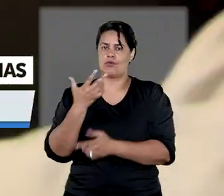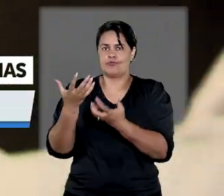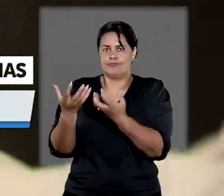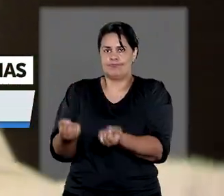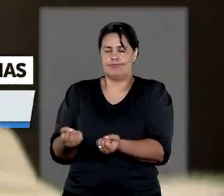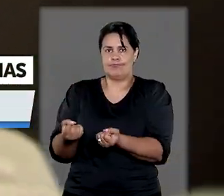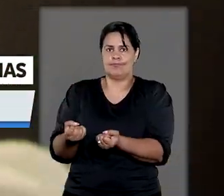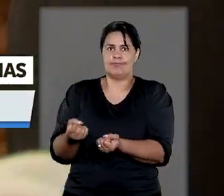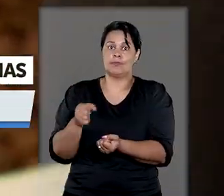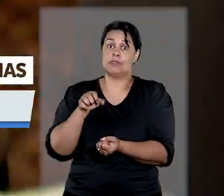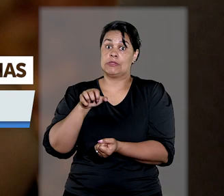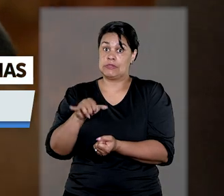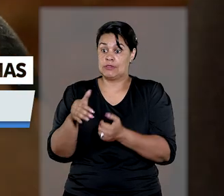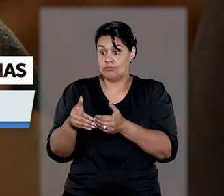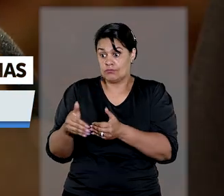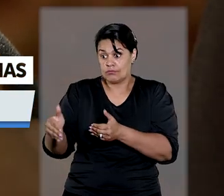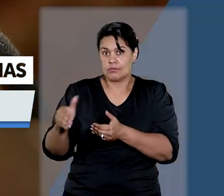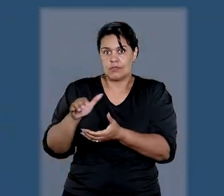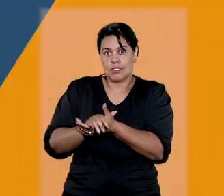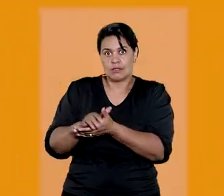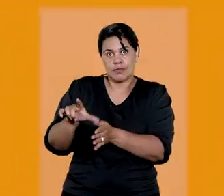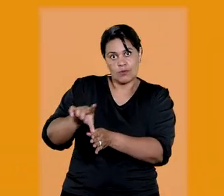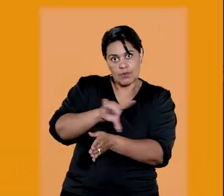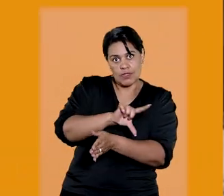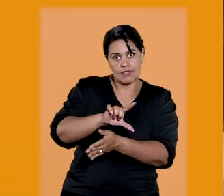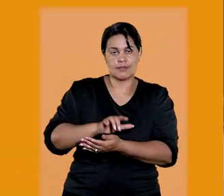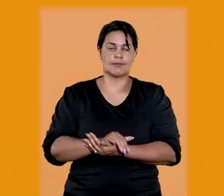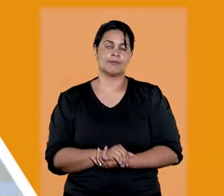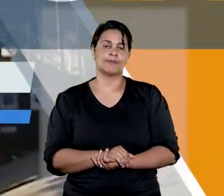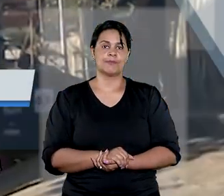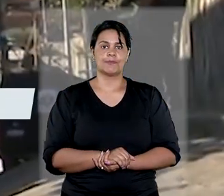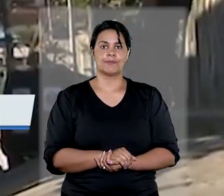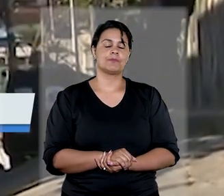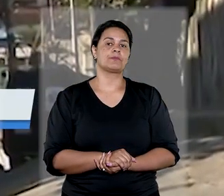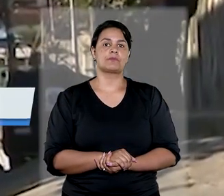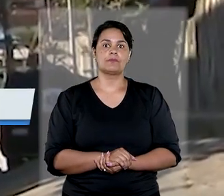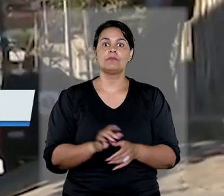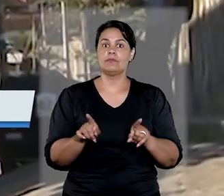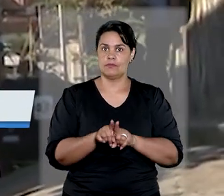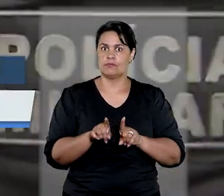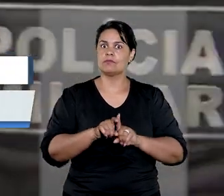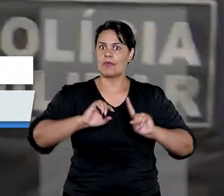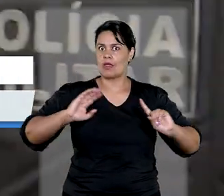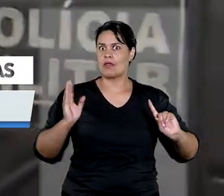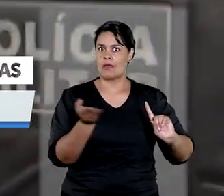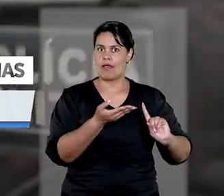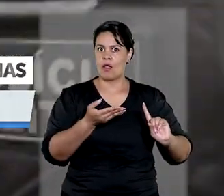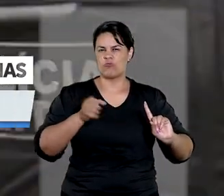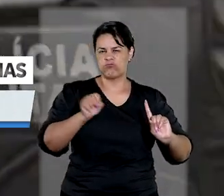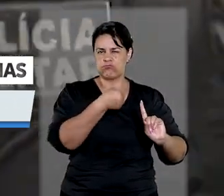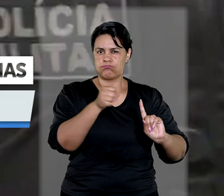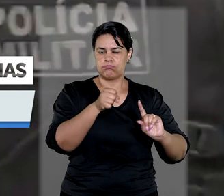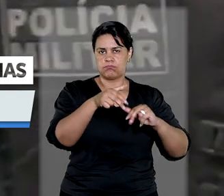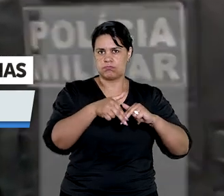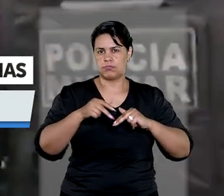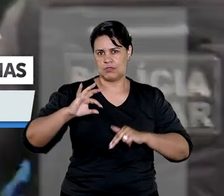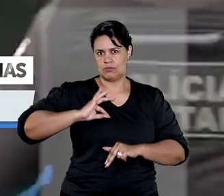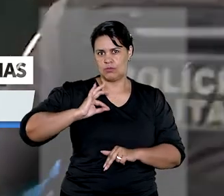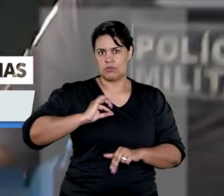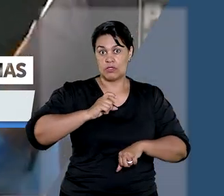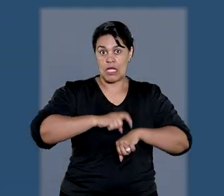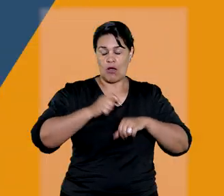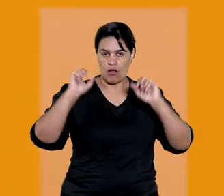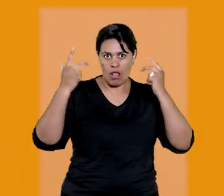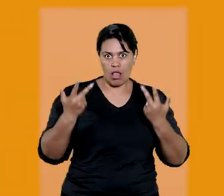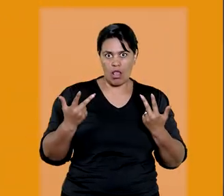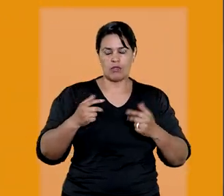reconhecida, ainda que iniciada antes do casamento. E mais, réu agredido pela polícia durante flagrante no